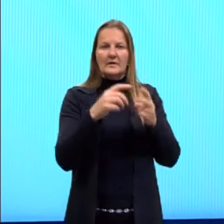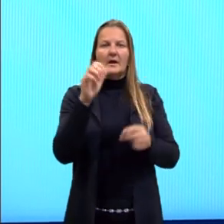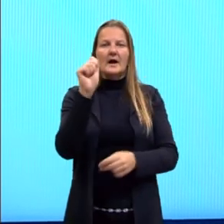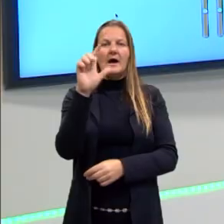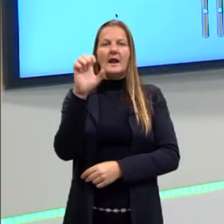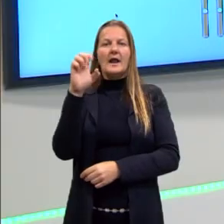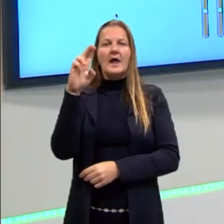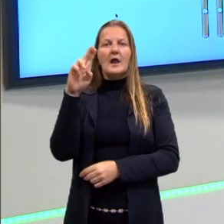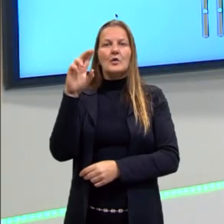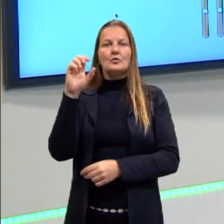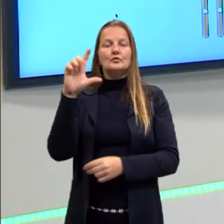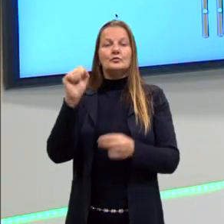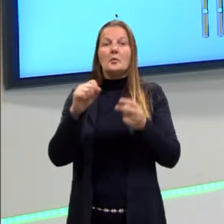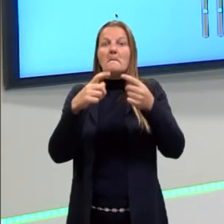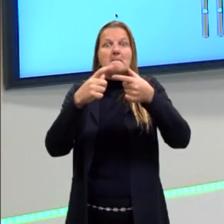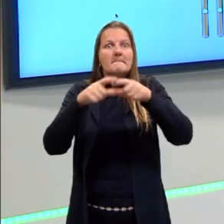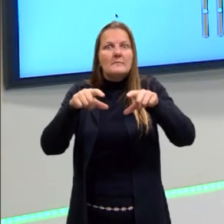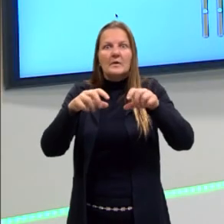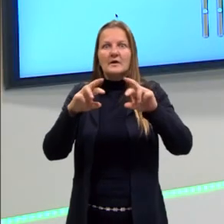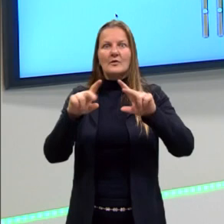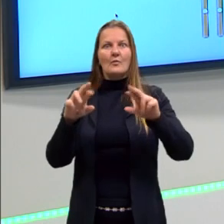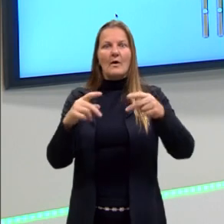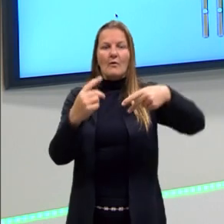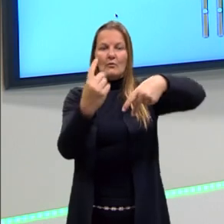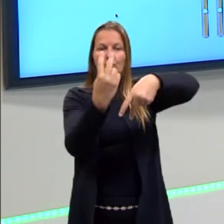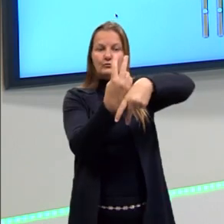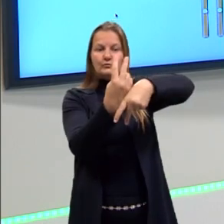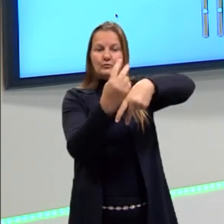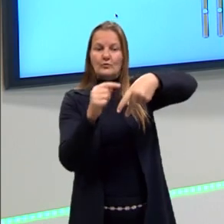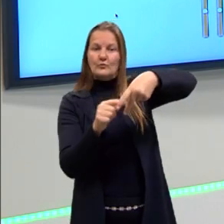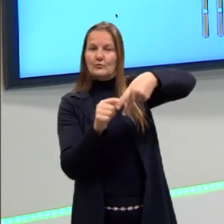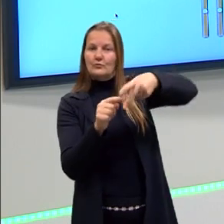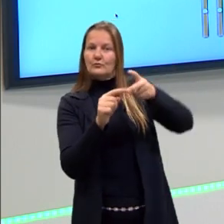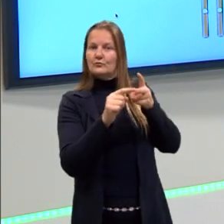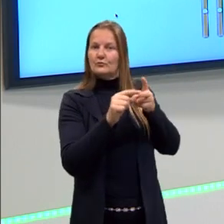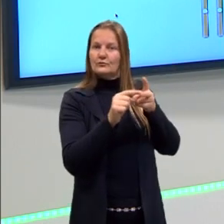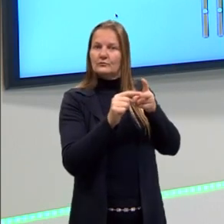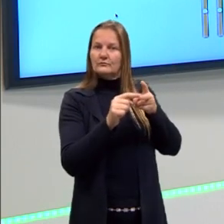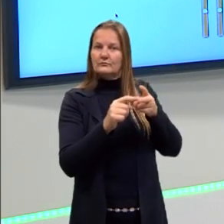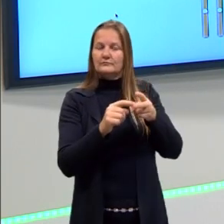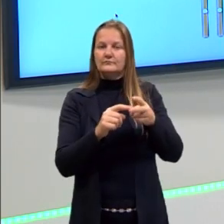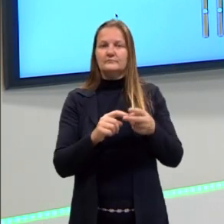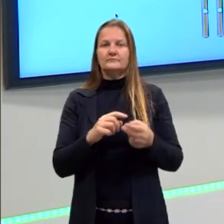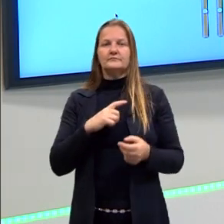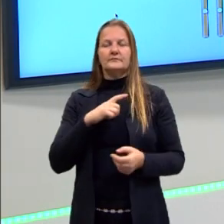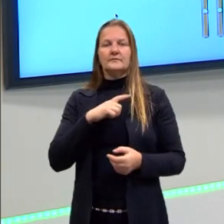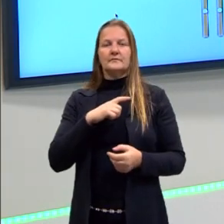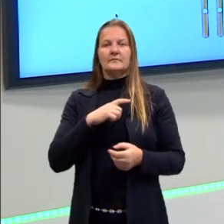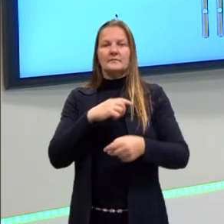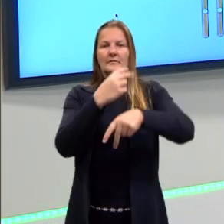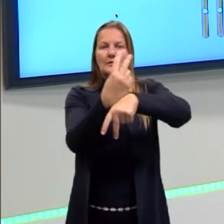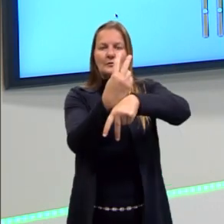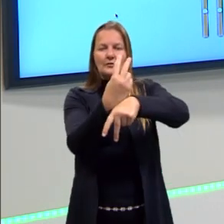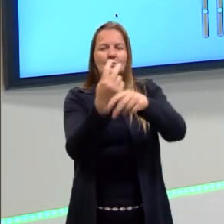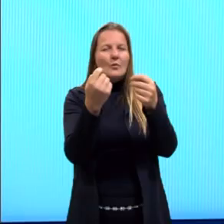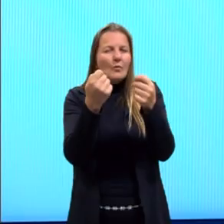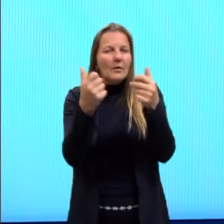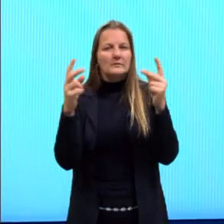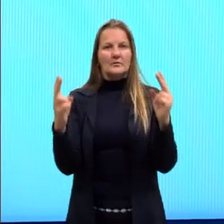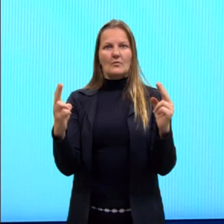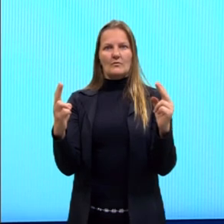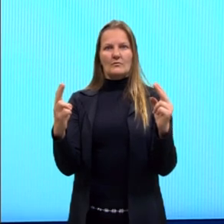o mesmo locus, que é o local, em cromossomos homólogos, em cromossomos semelhantes.